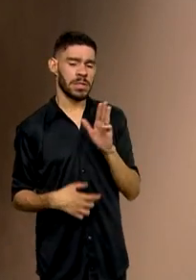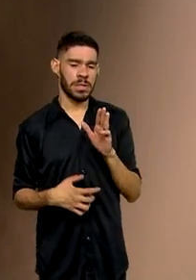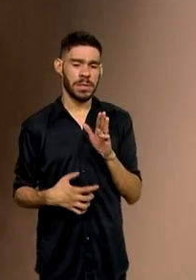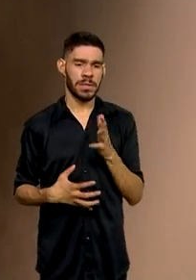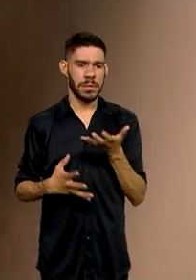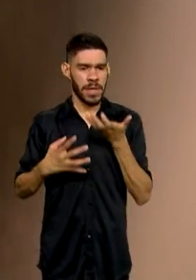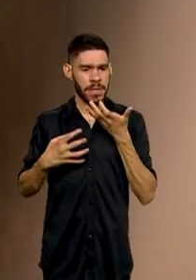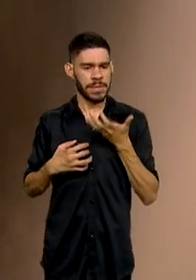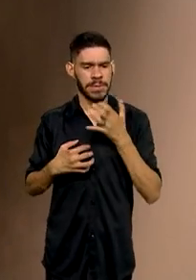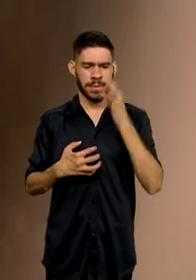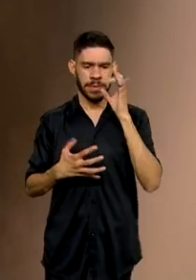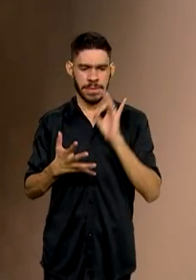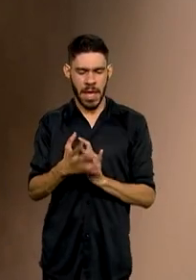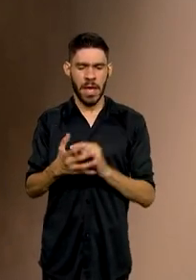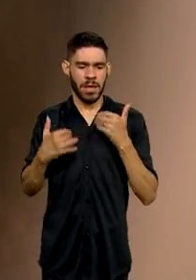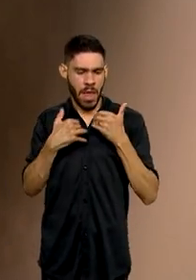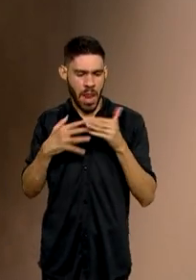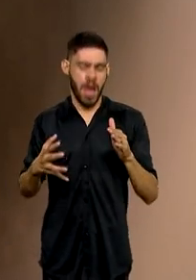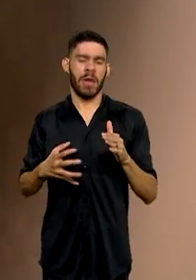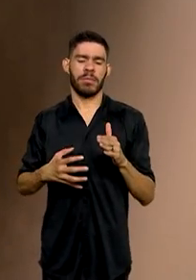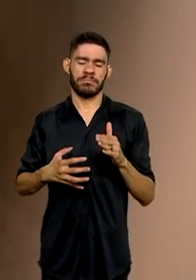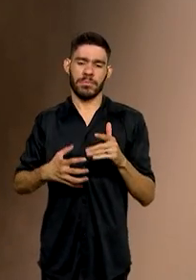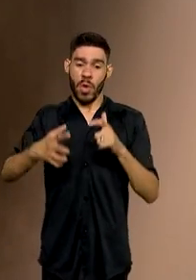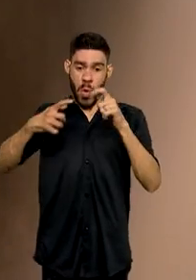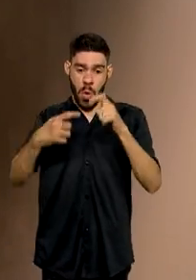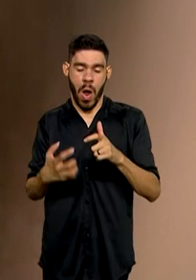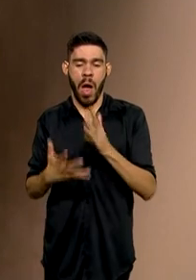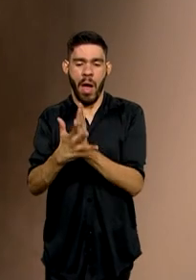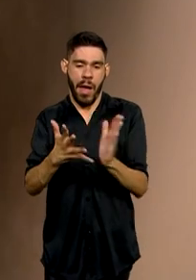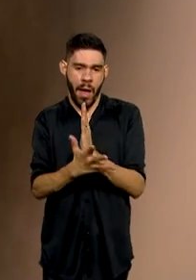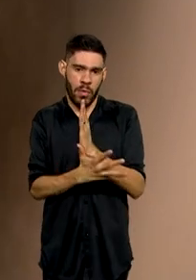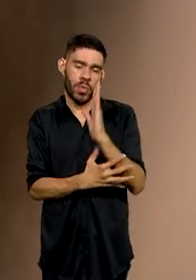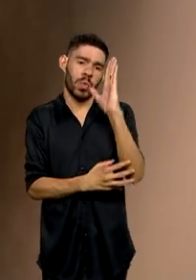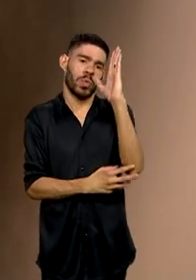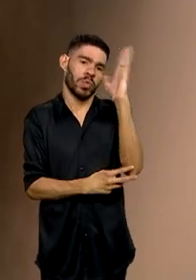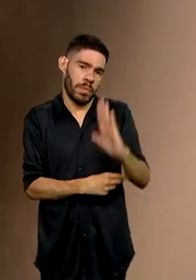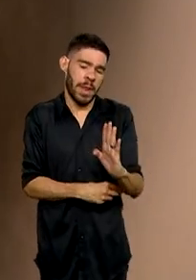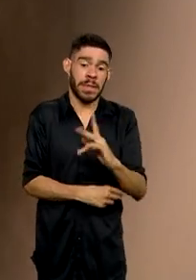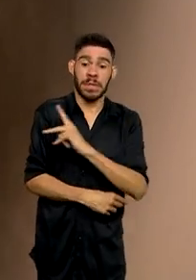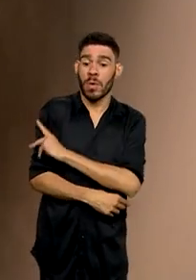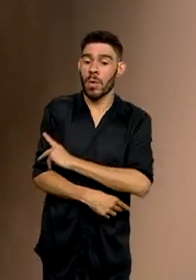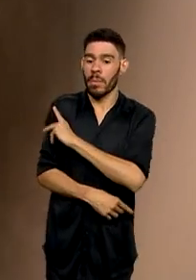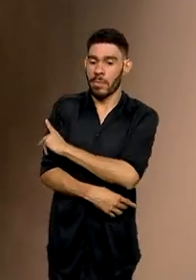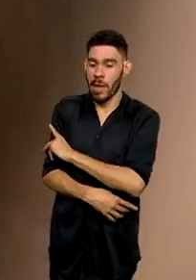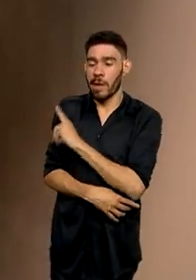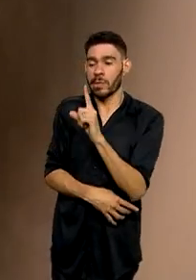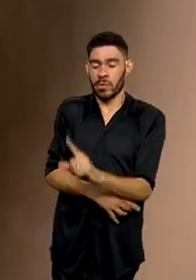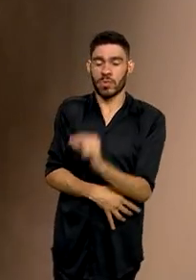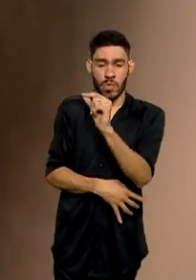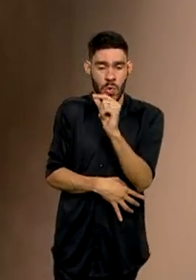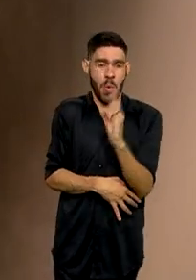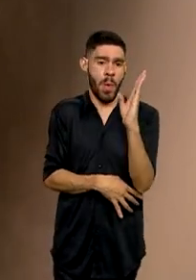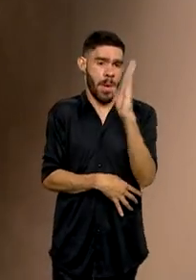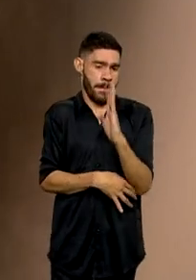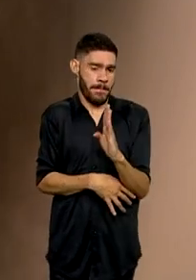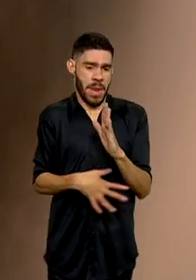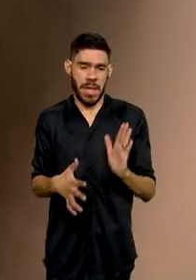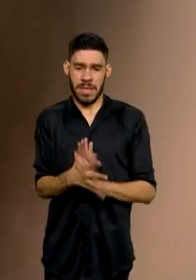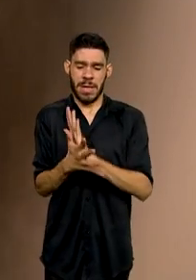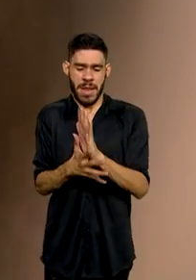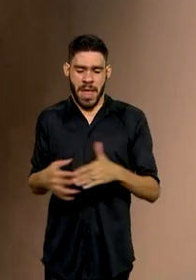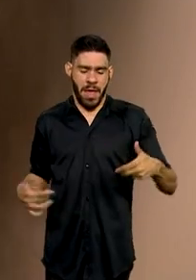lançar em um lugar do Brasil e foi ao estado do Piauí. O Brasil Sem Fome, ele tem três